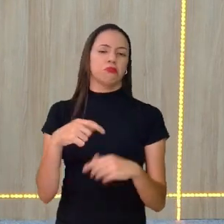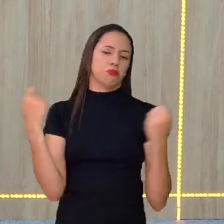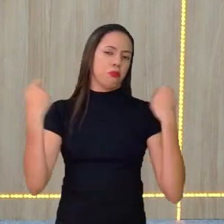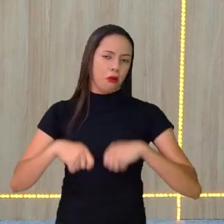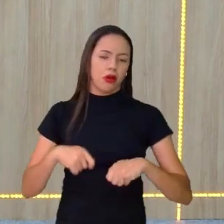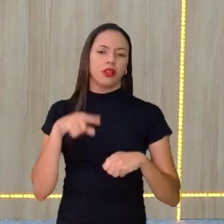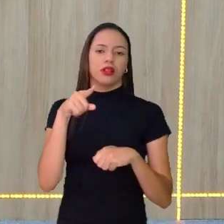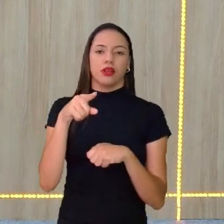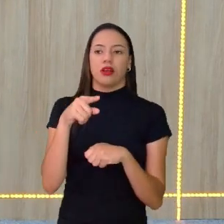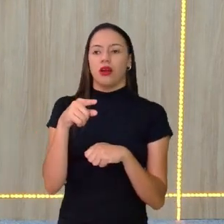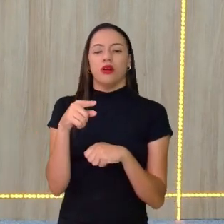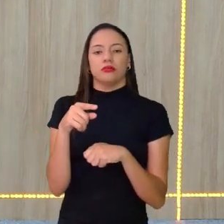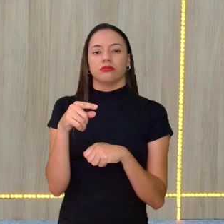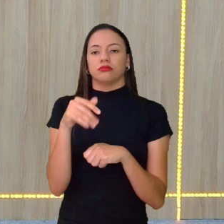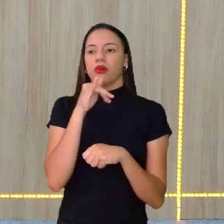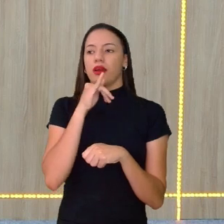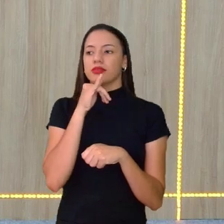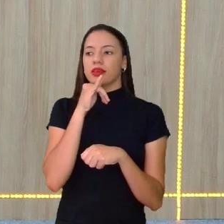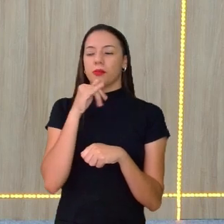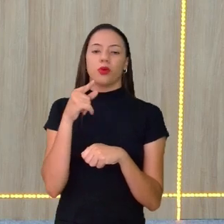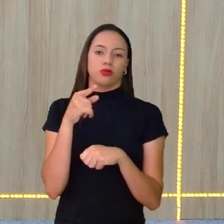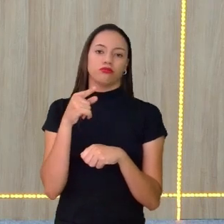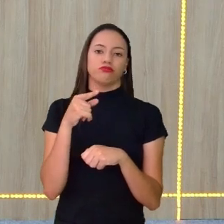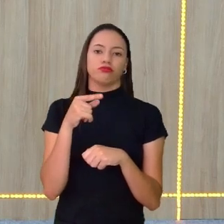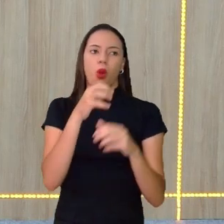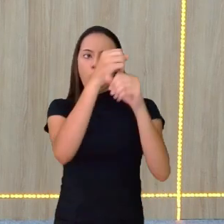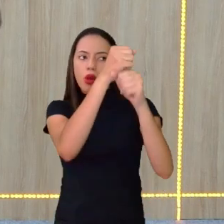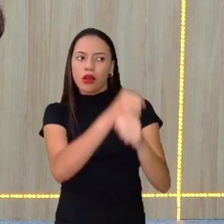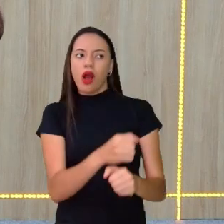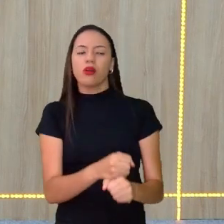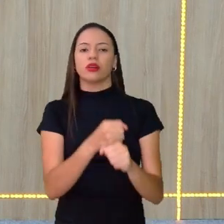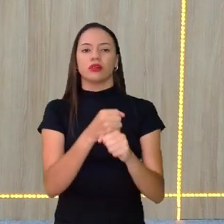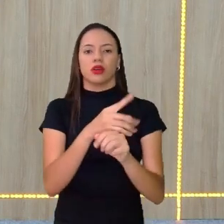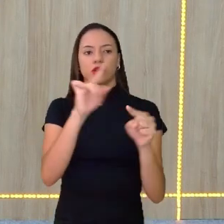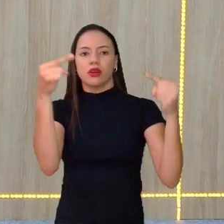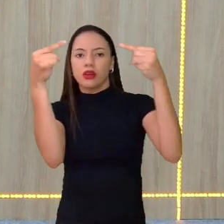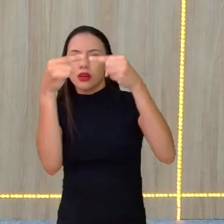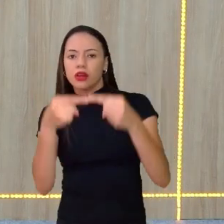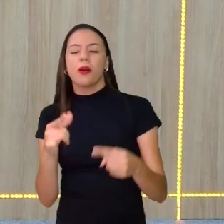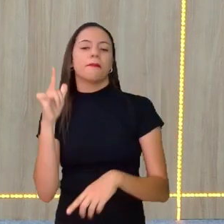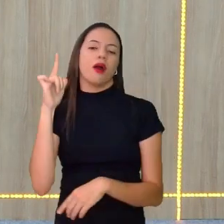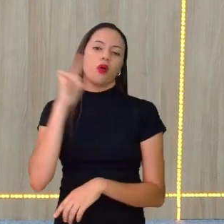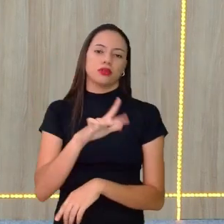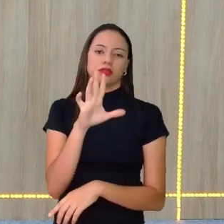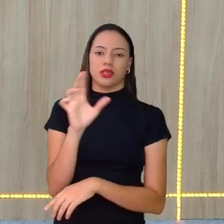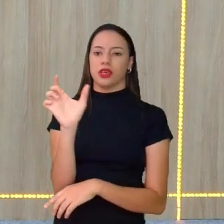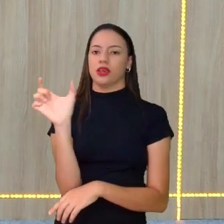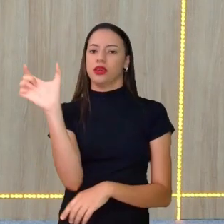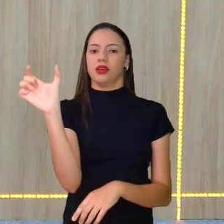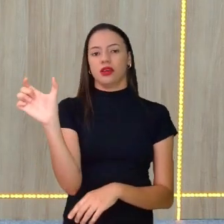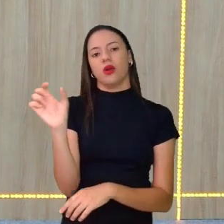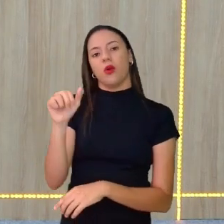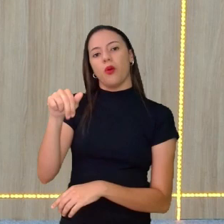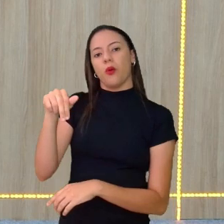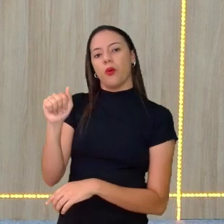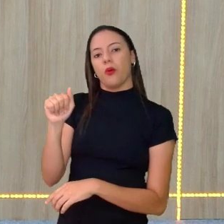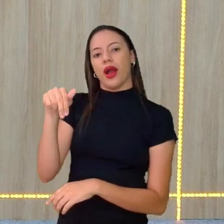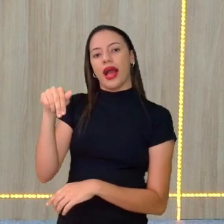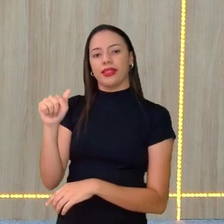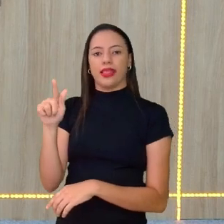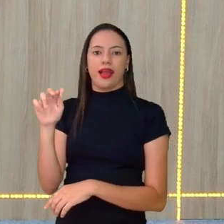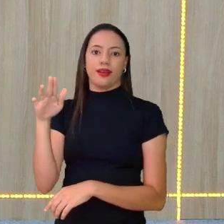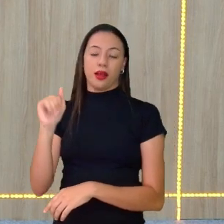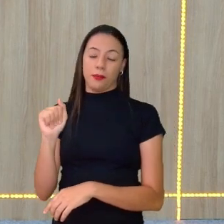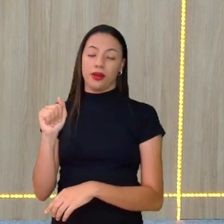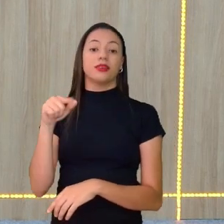os comandos que você achar conveniente para poder fazer os anagramas. Então, pegue aí o seu nome e tente fazer. Se o seu nome for